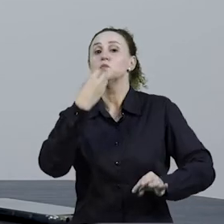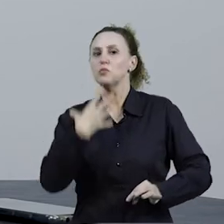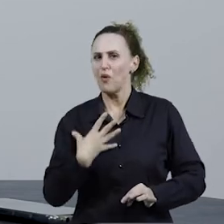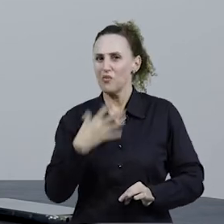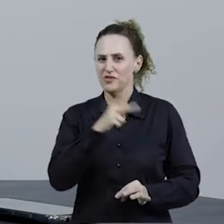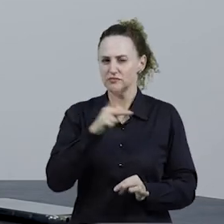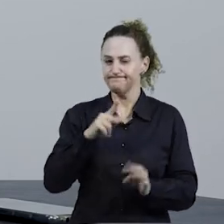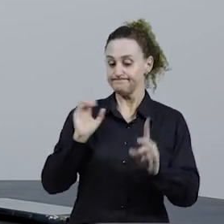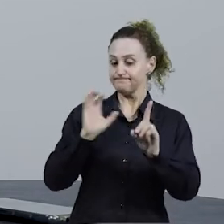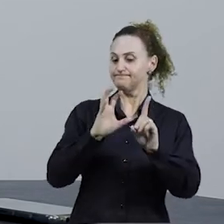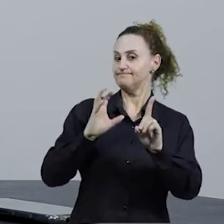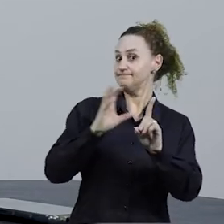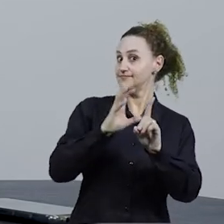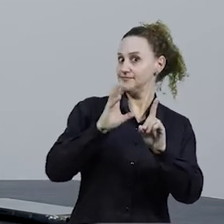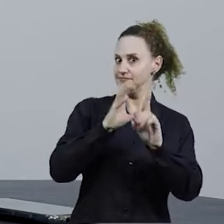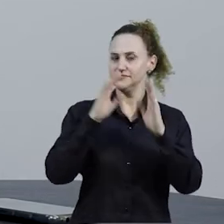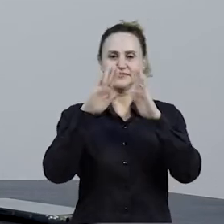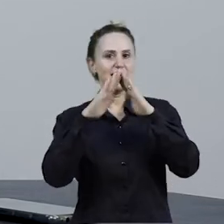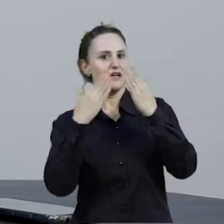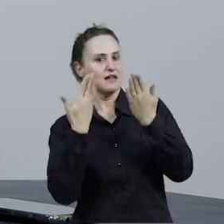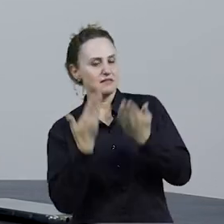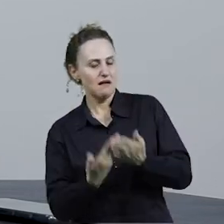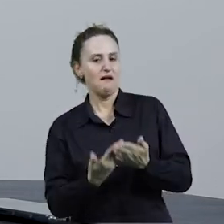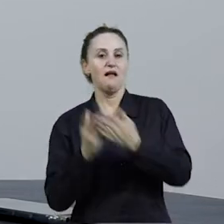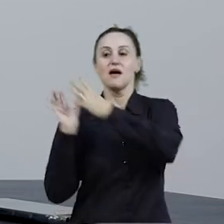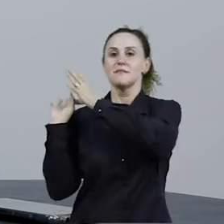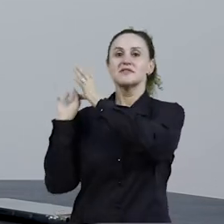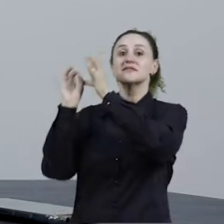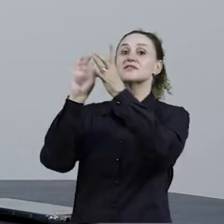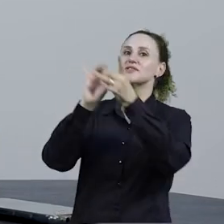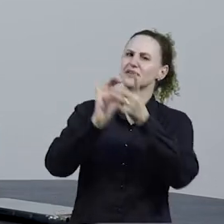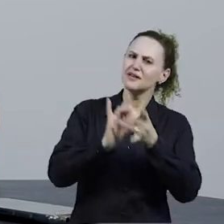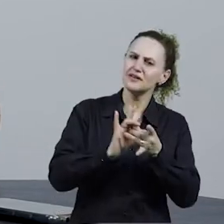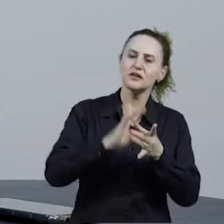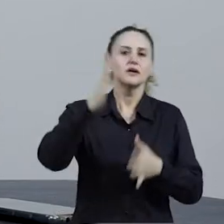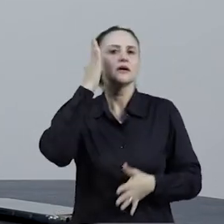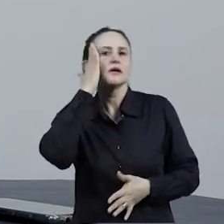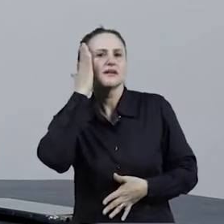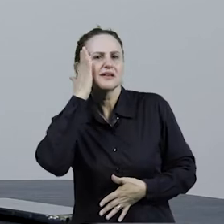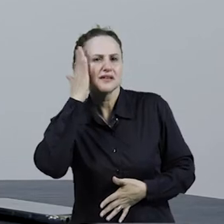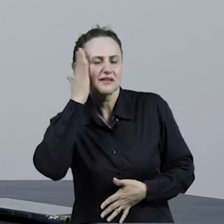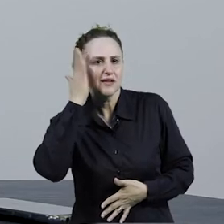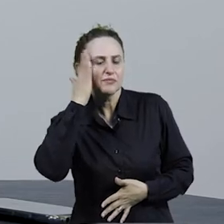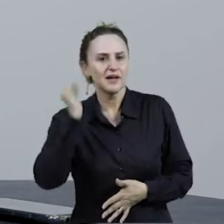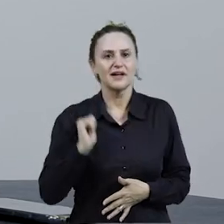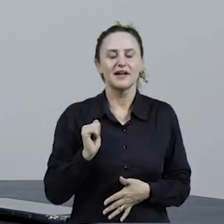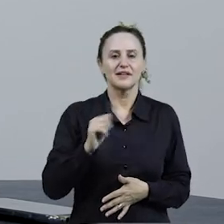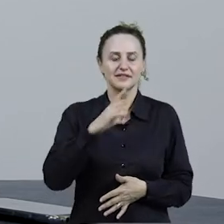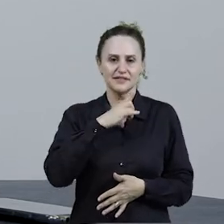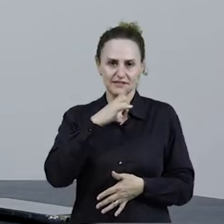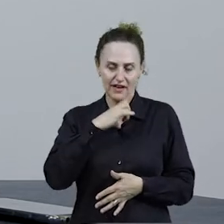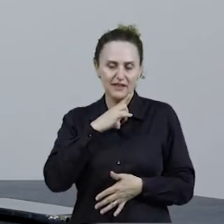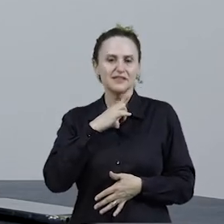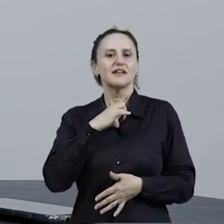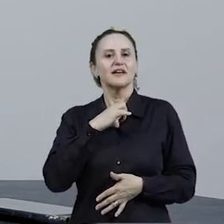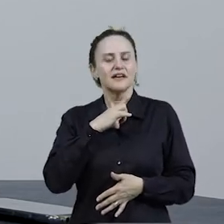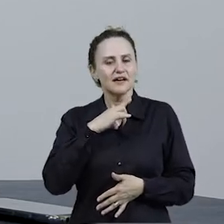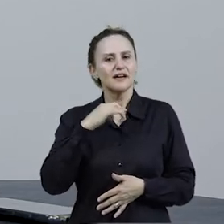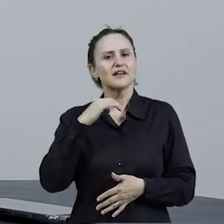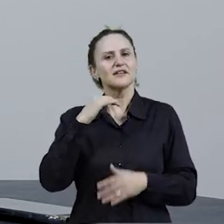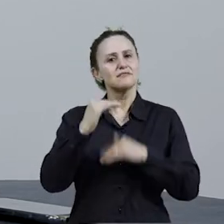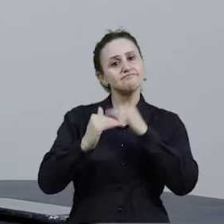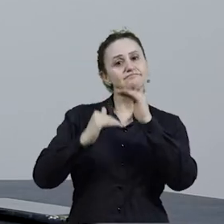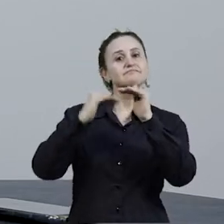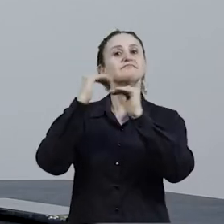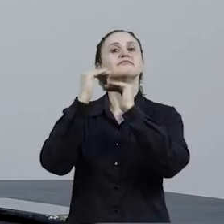né? Será que eu não sou influenciado pela escola, pelo contexto? O mais? Que saberes que vão emergir, então, que vão me constituindo como